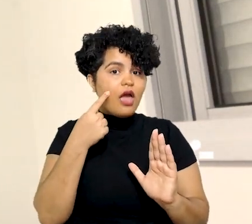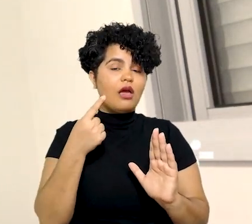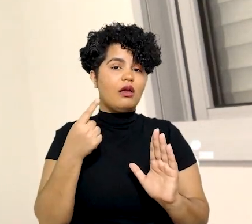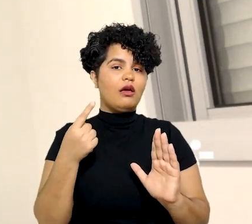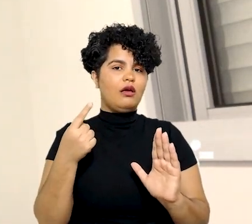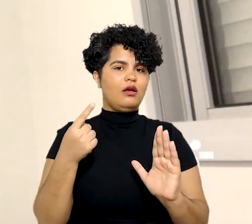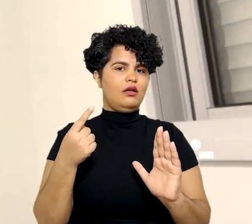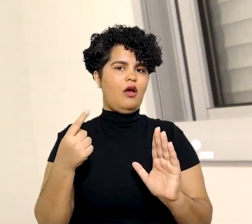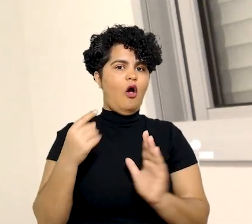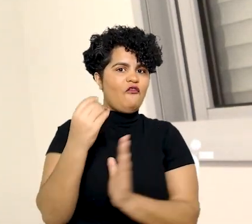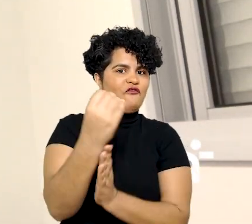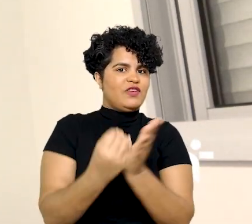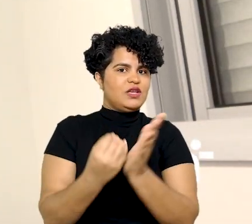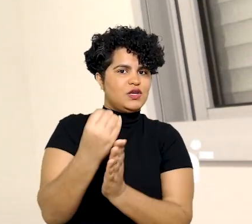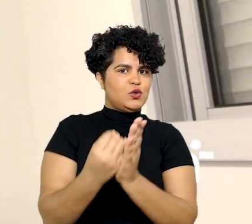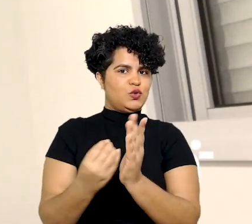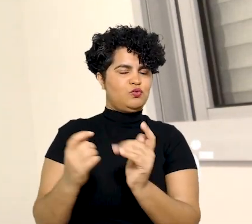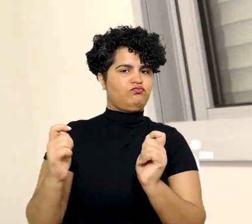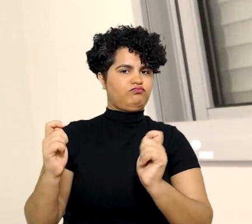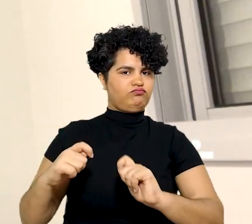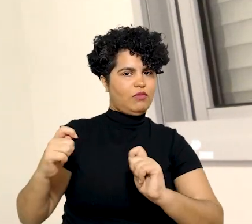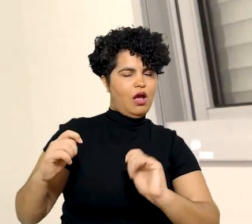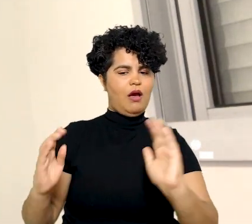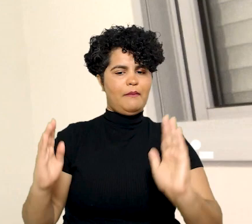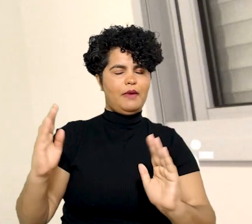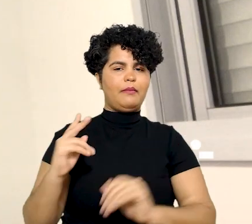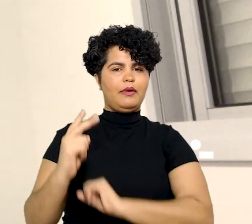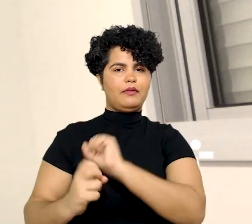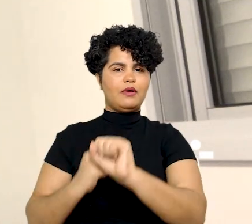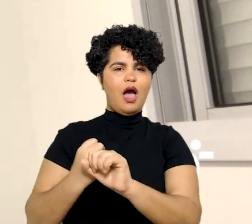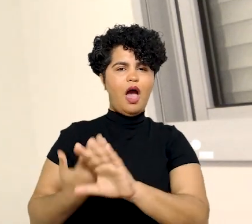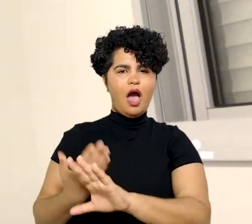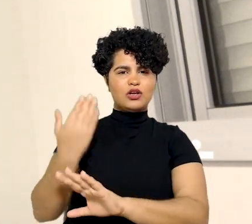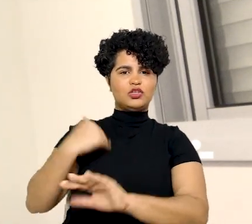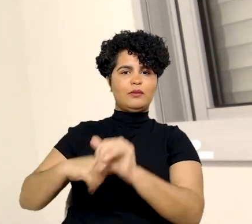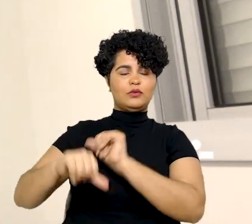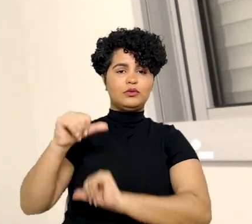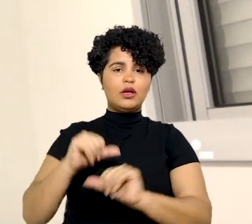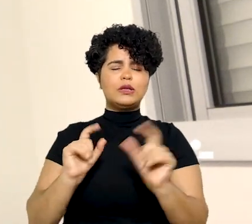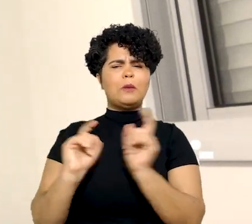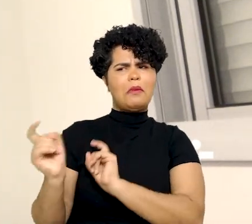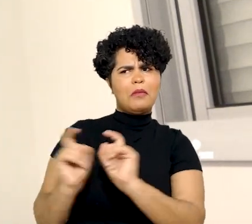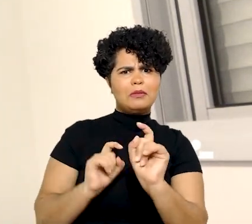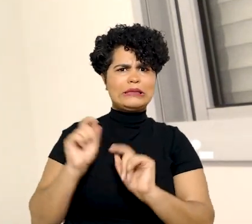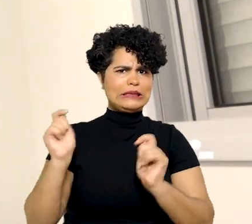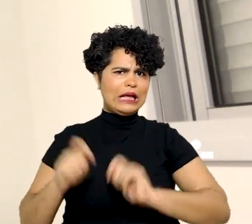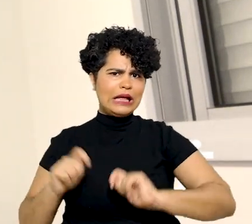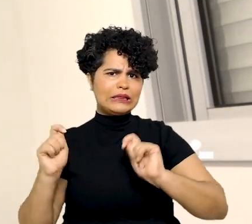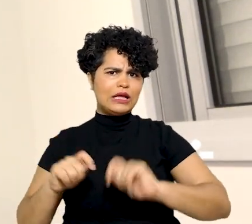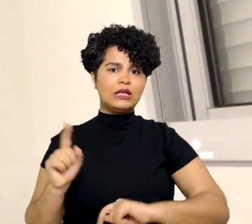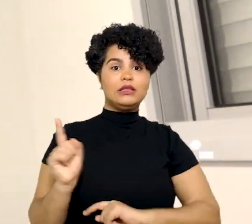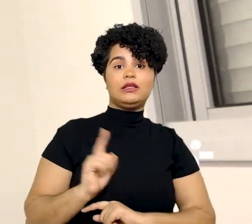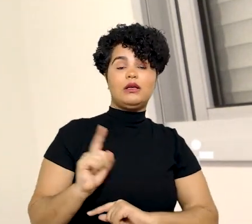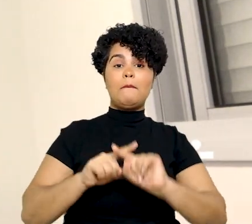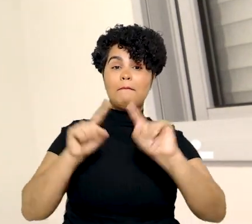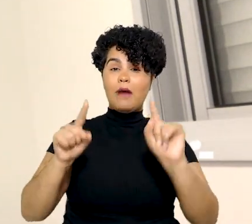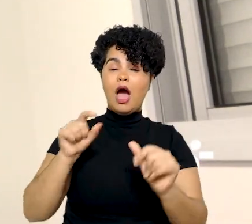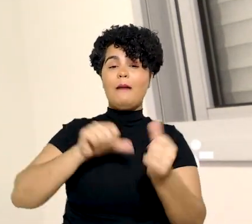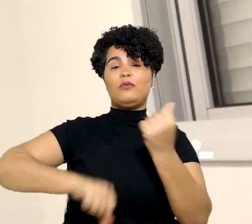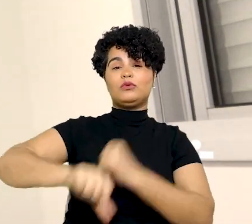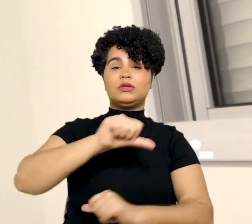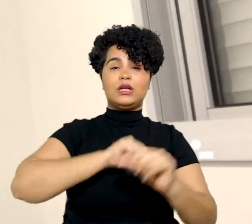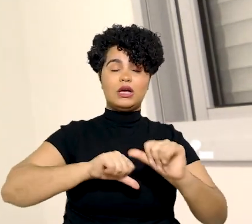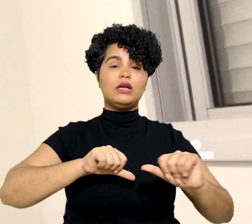da possibilidade de declarar a prescrição intercorrente de ofício. Porque antes da reforma, havia uma discussão muito grande sobre essa